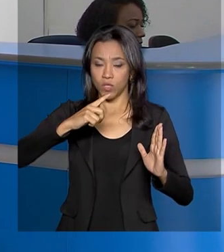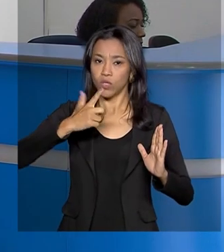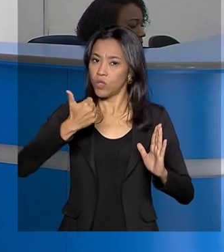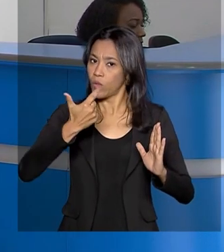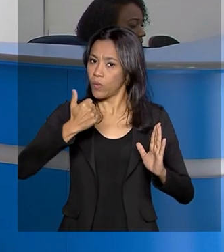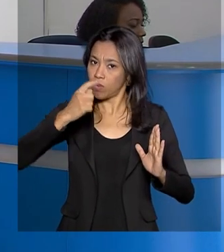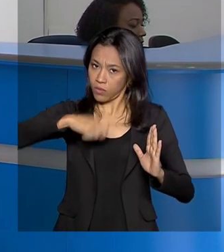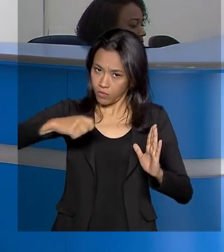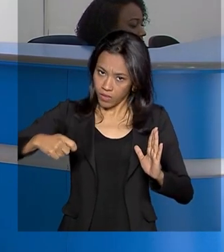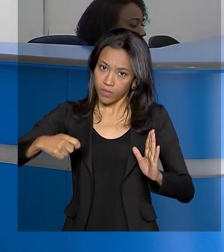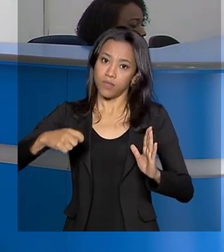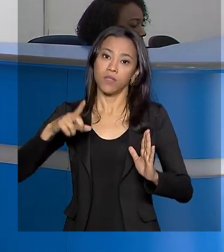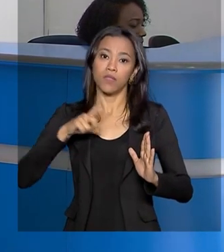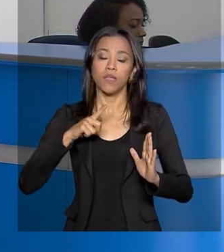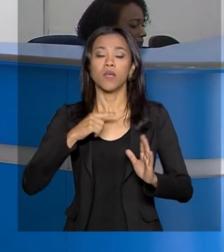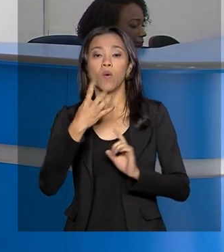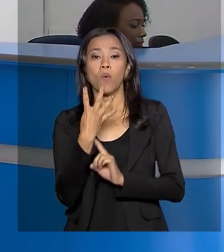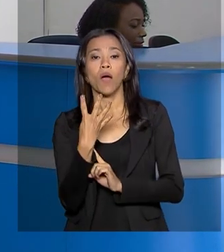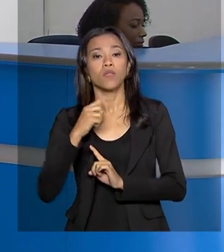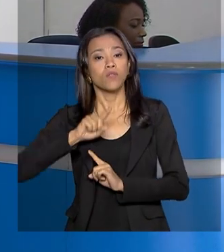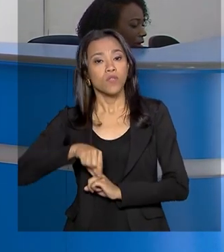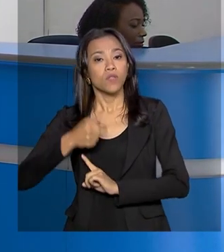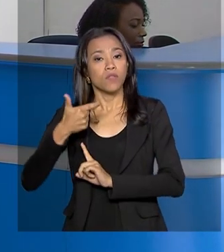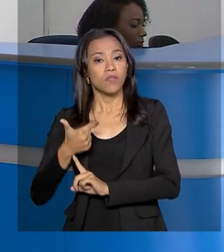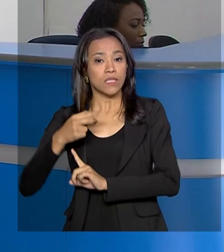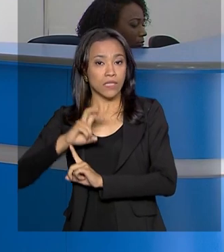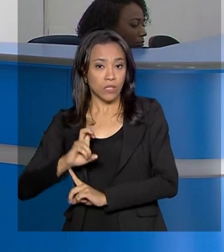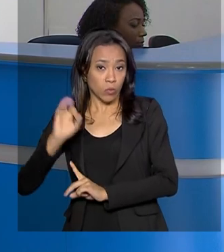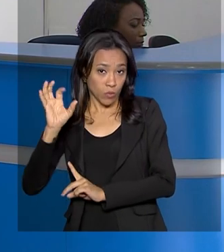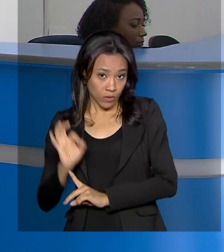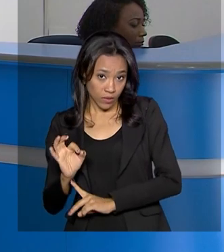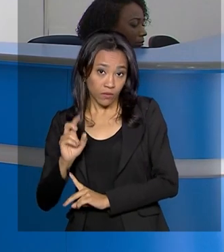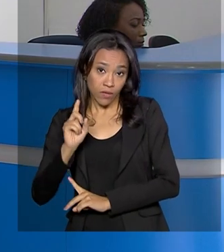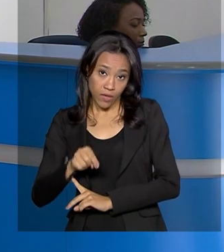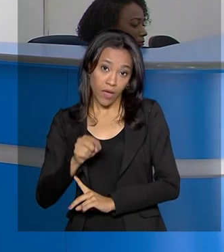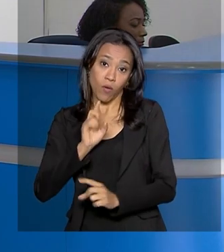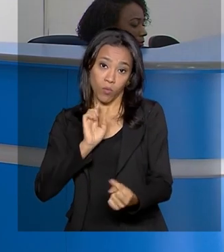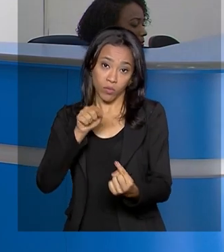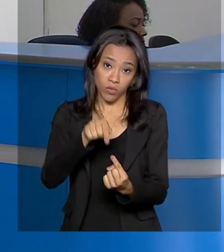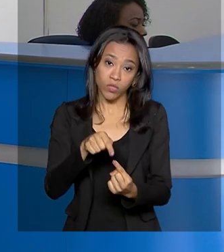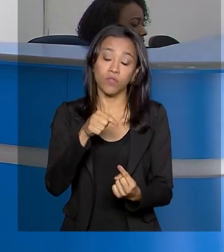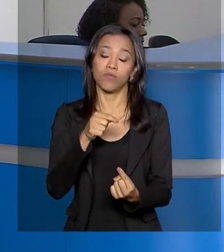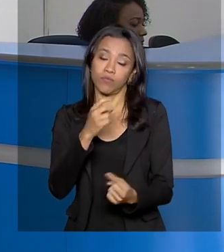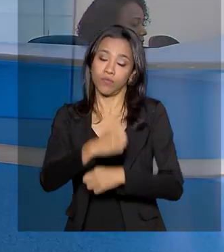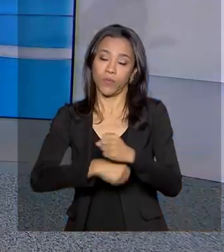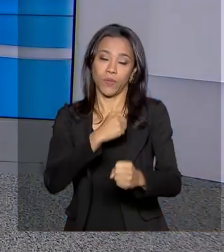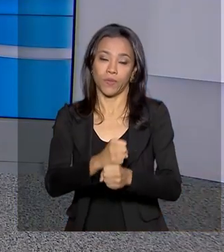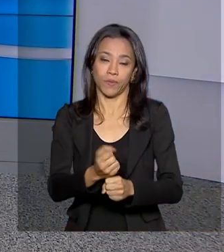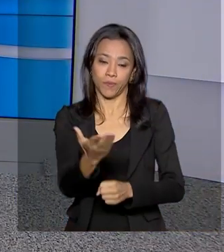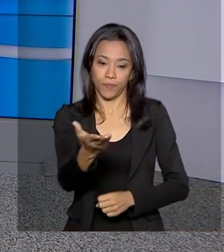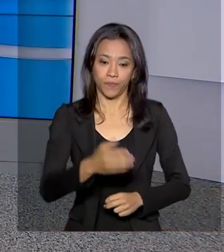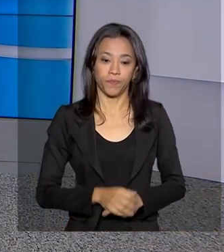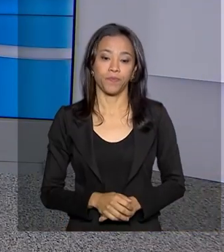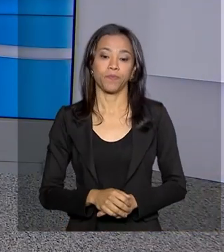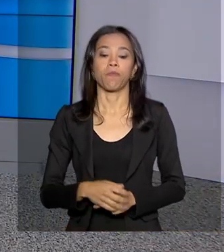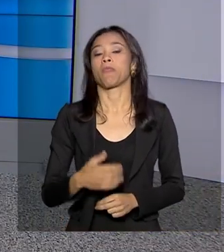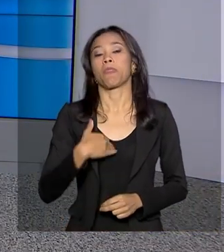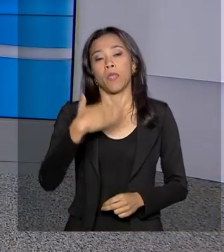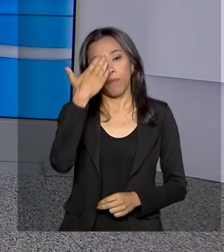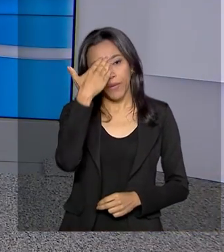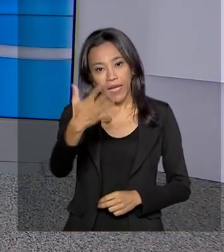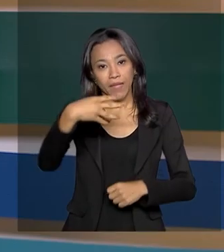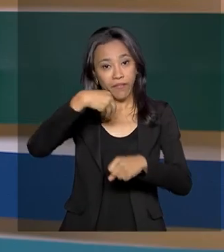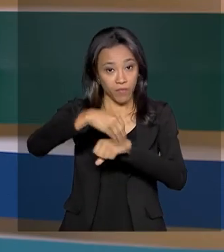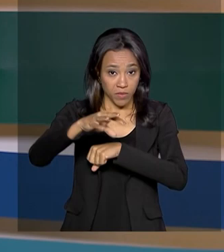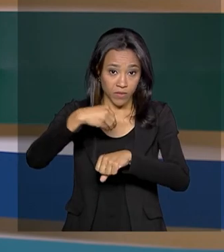abaixo da meta de 4,25% definida para o ano. Voltamos contigo. Obrigada pelas informações,